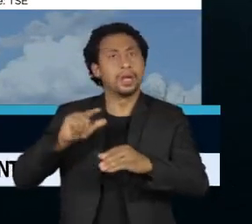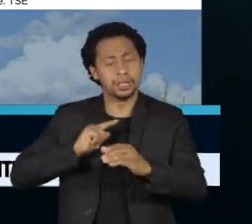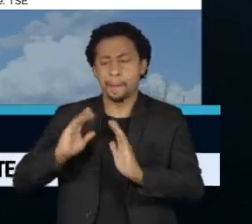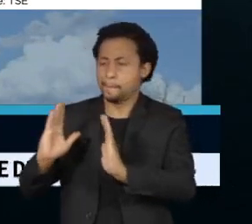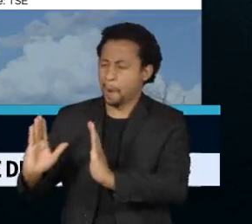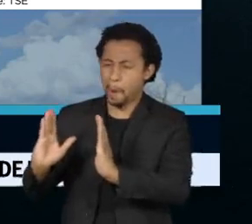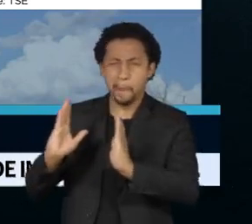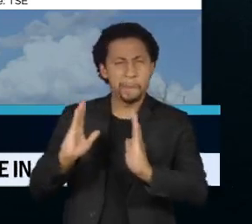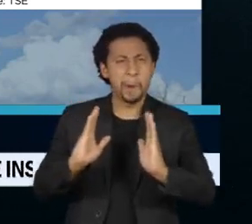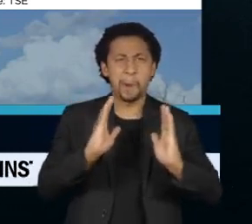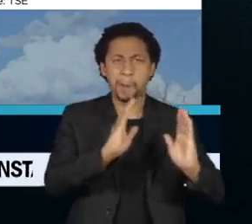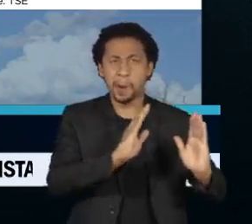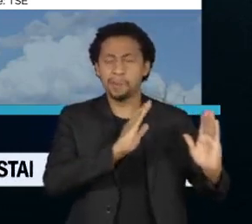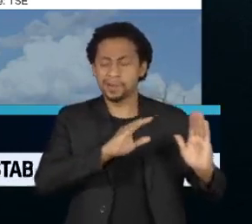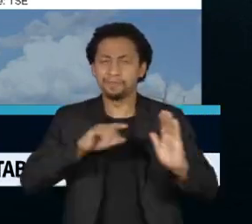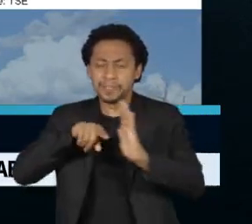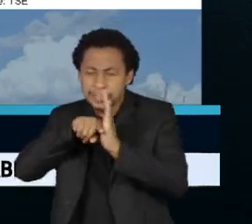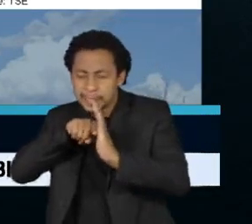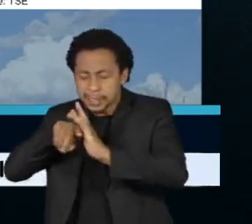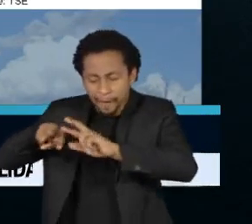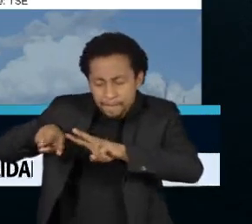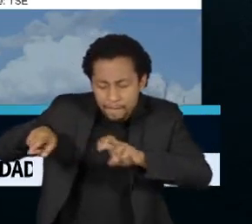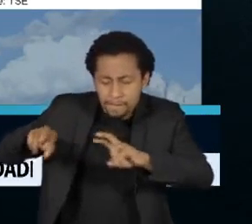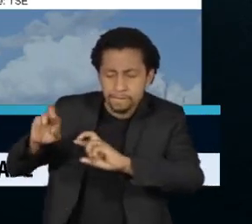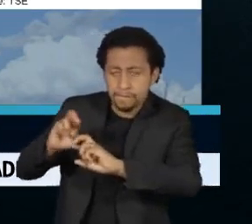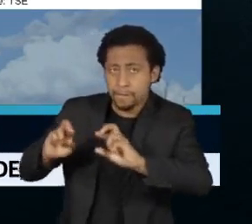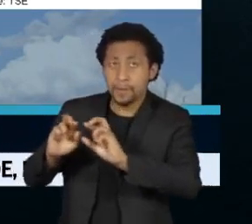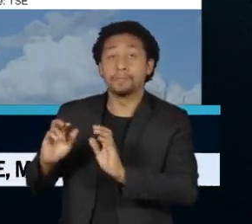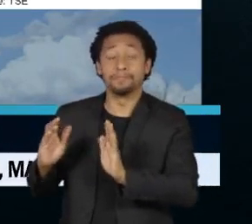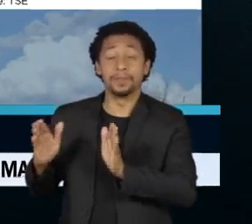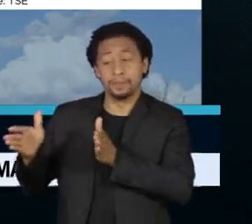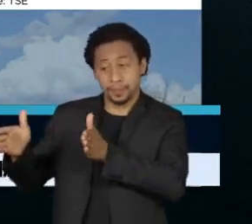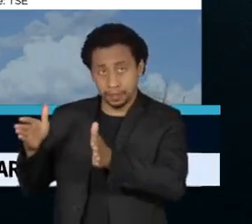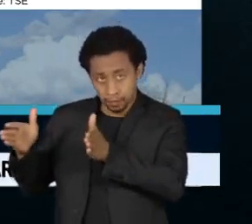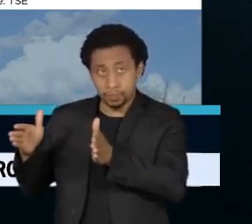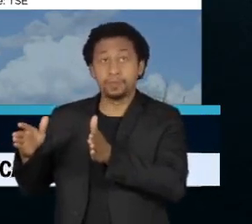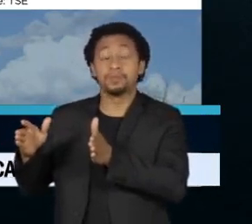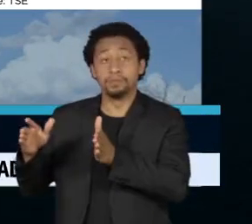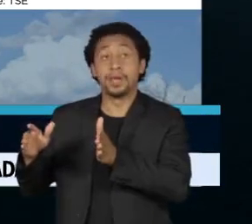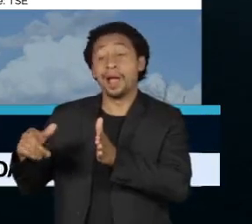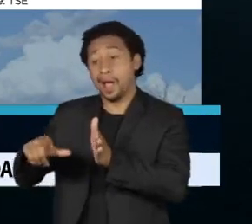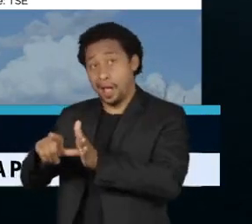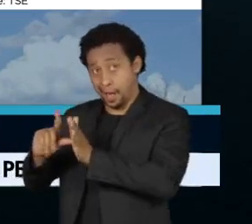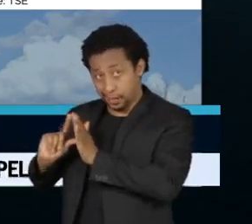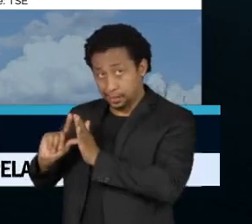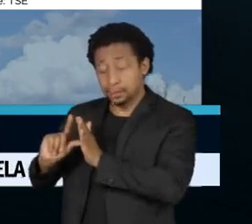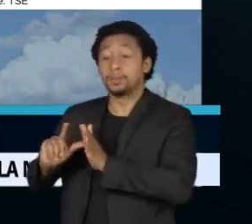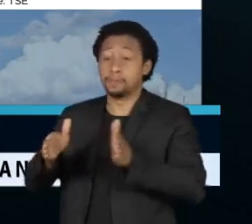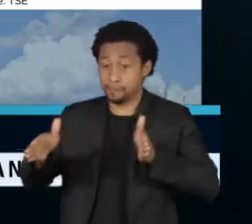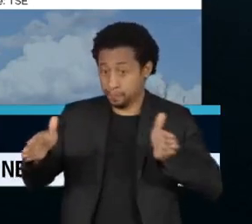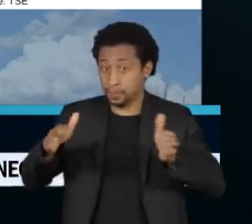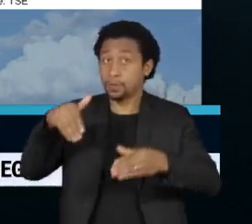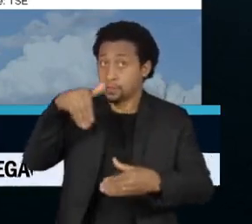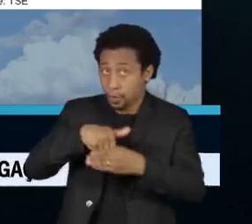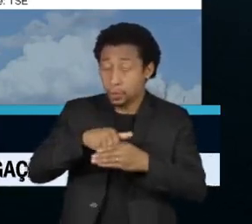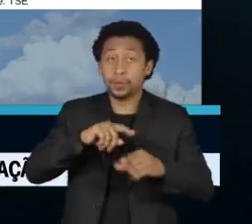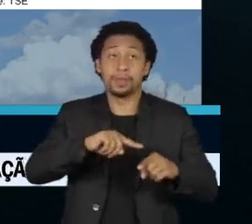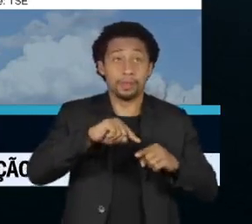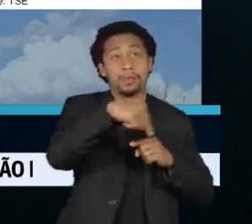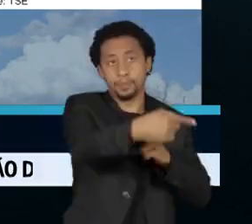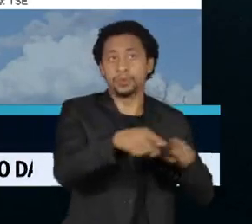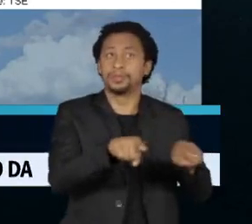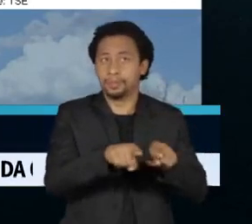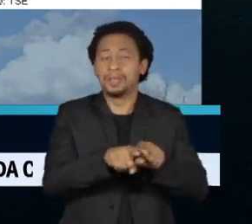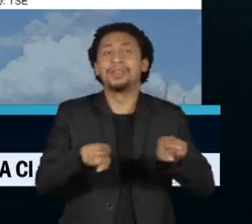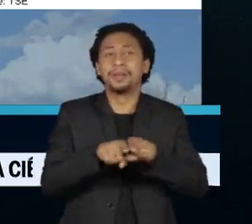etapas de auditoria realizada antes, durante e após a eleição. No dia do pleito, primeiro é emitida a